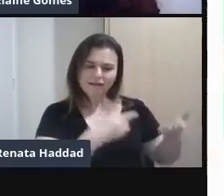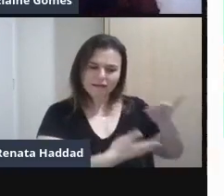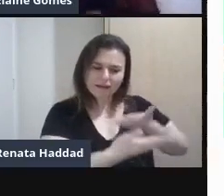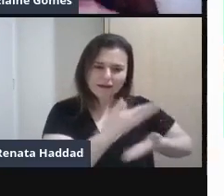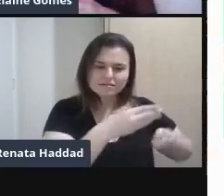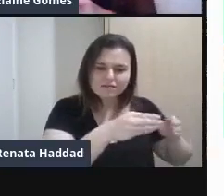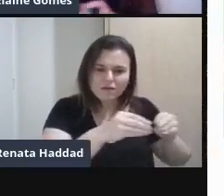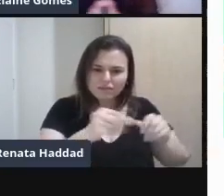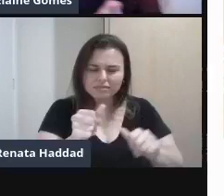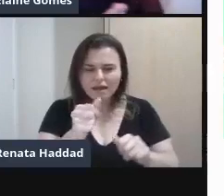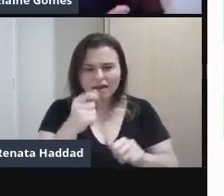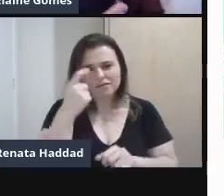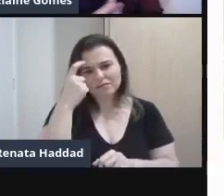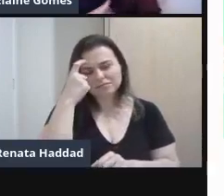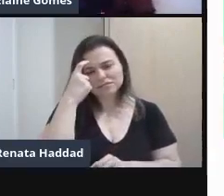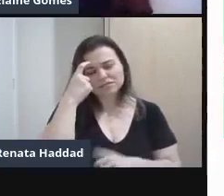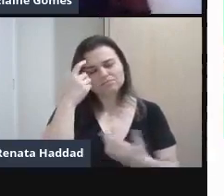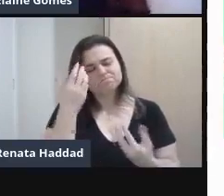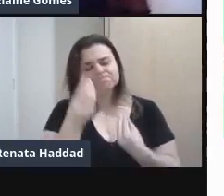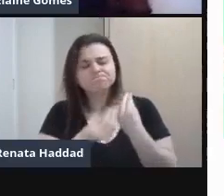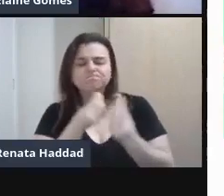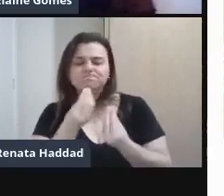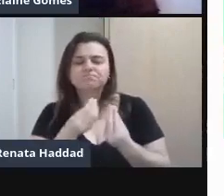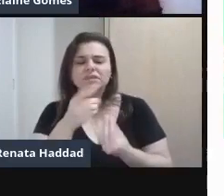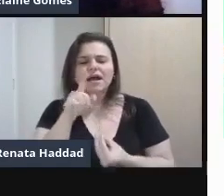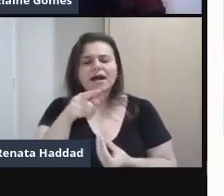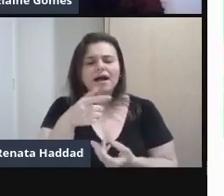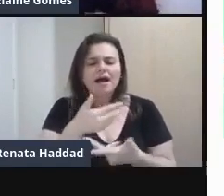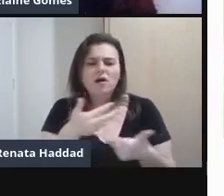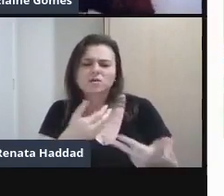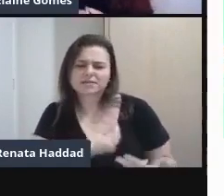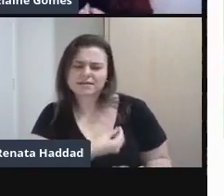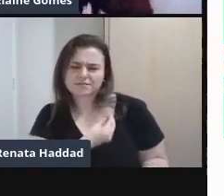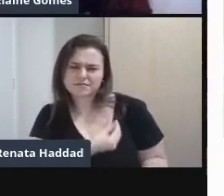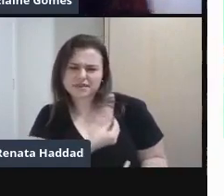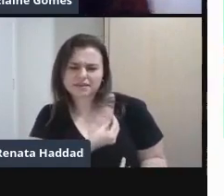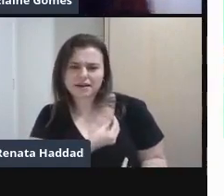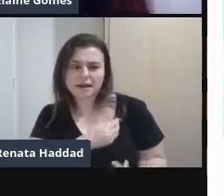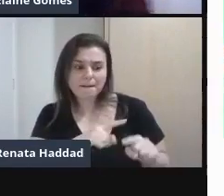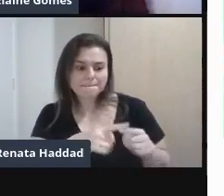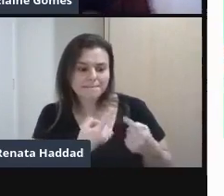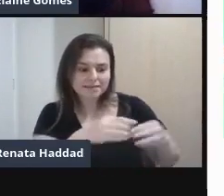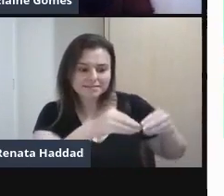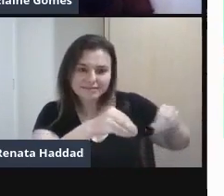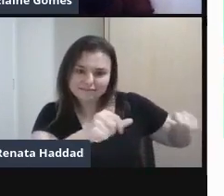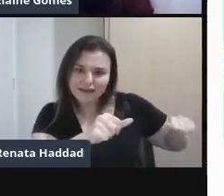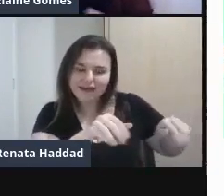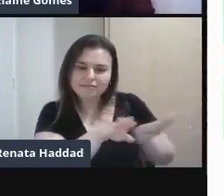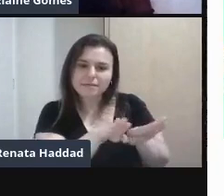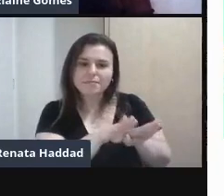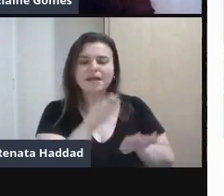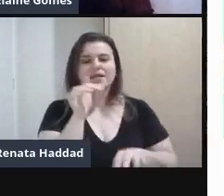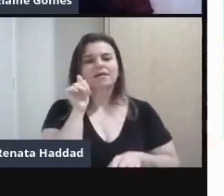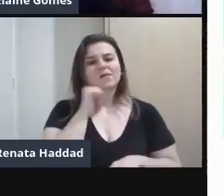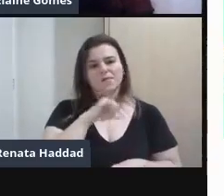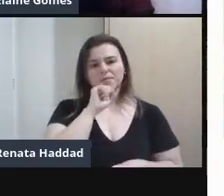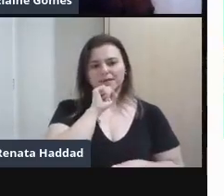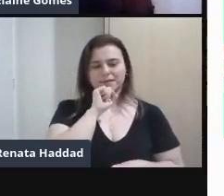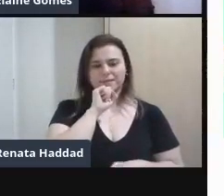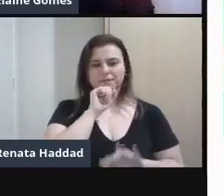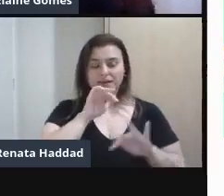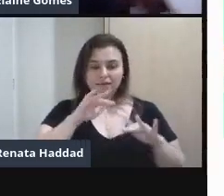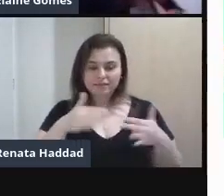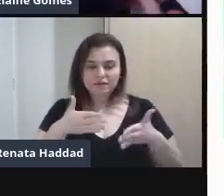leitura Também dessa questão Biográfica Mas pensando Na terra Como mãe Então O nascimento